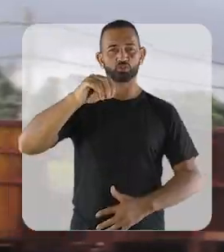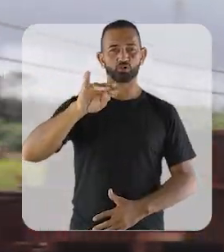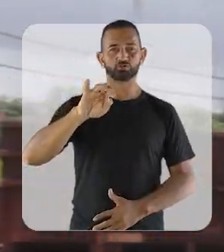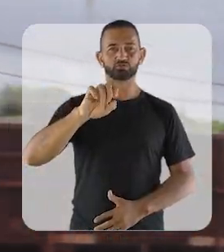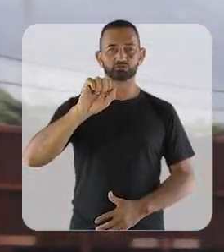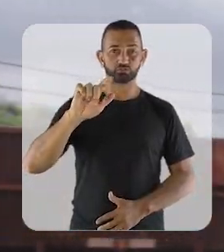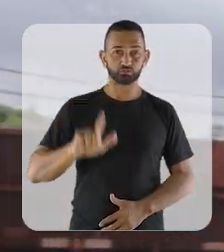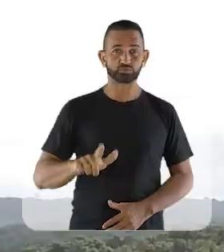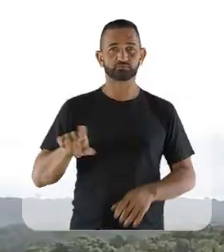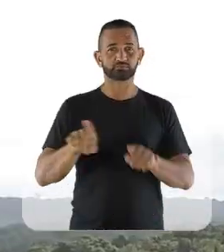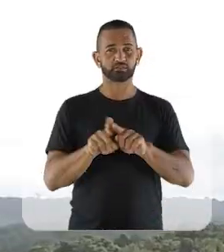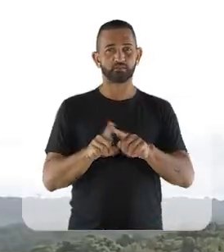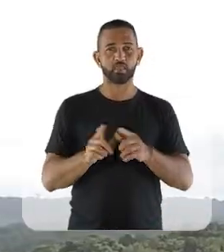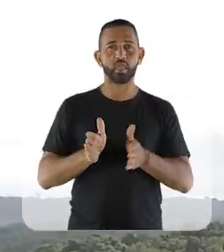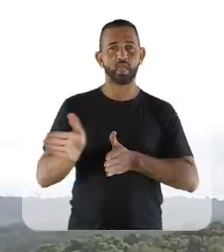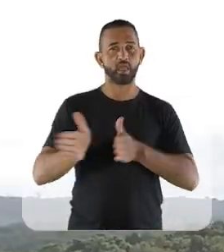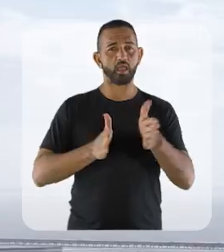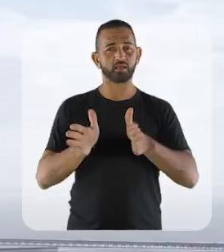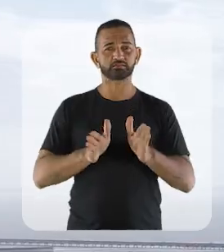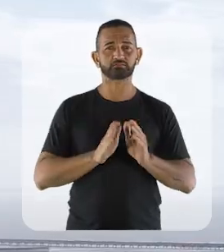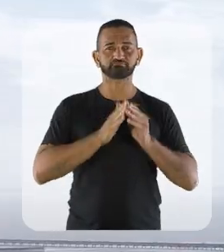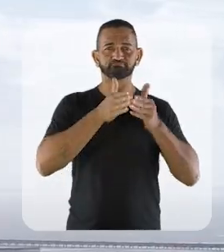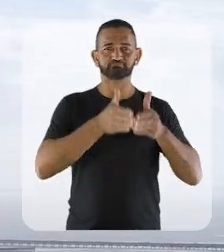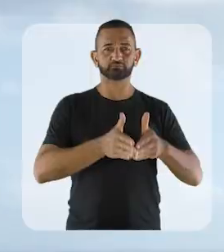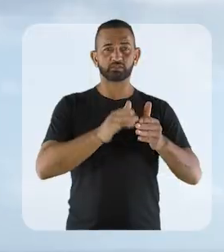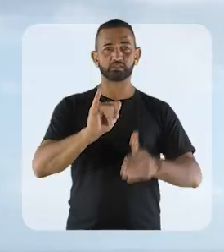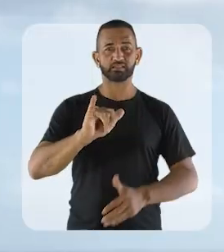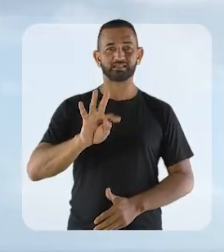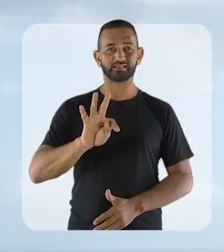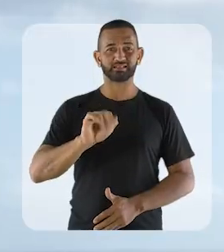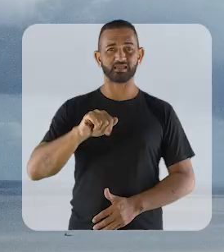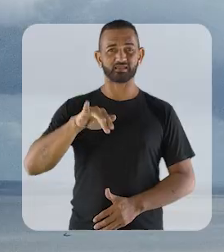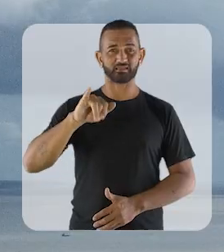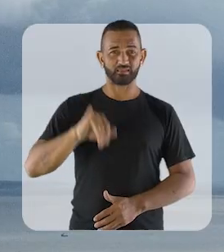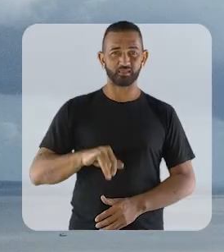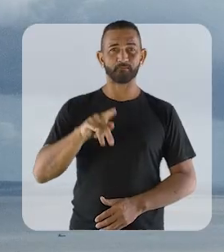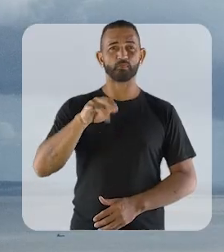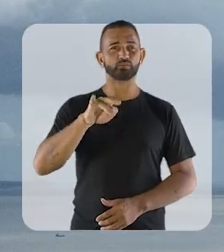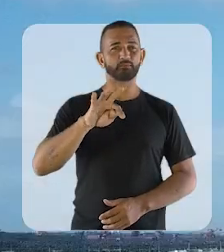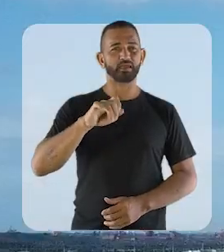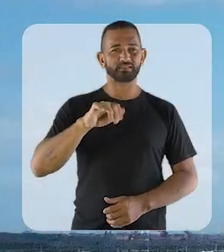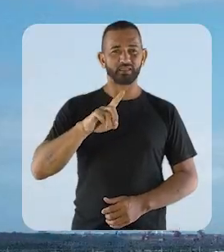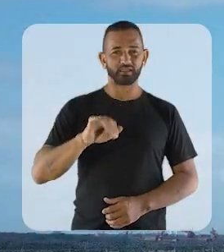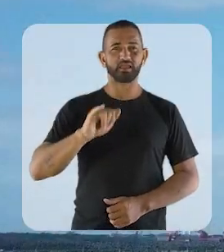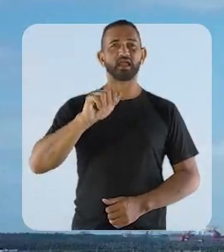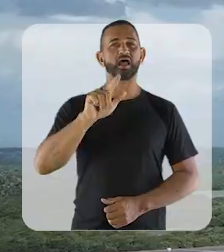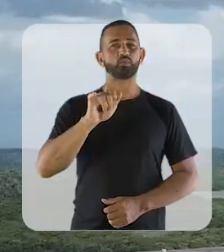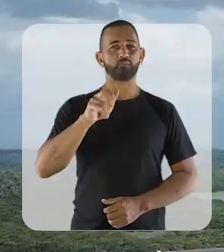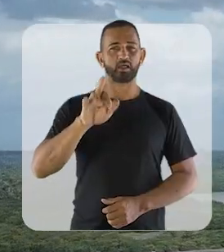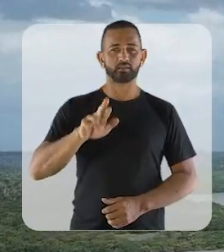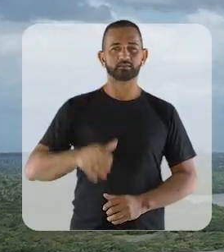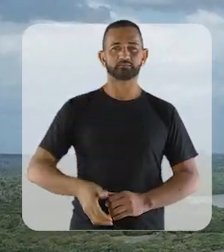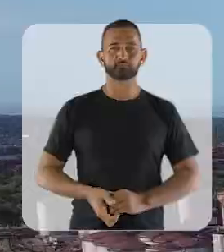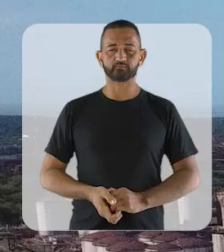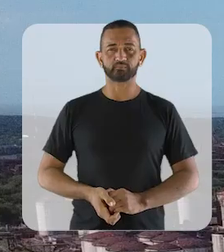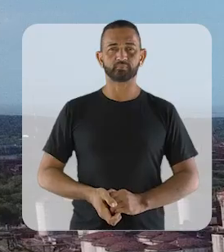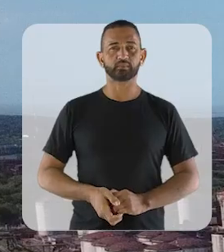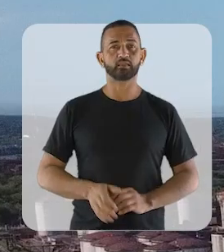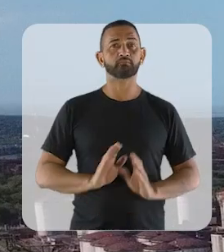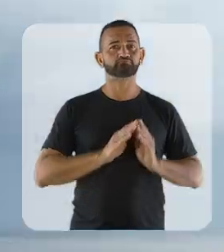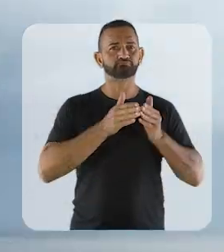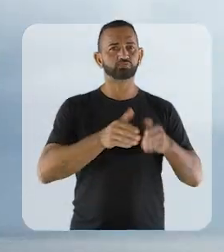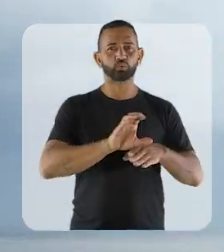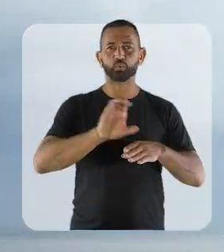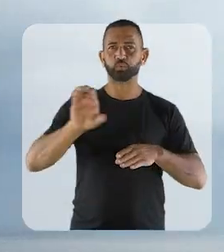Norte-Sul, dando acesso ao Complexo Portuário do Itaqui, da Ponta da Madeira e da Alumar. São os